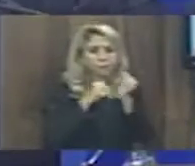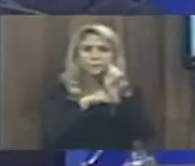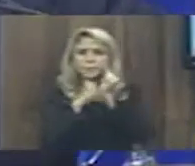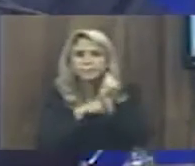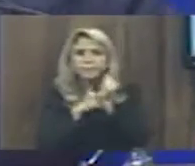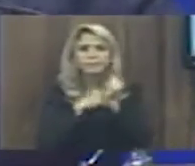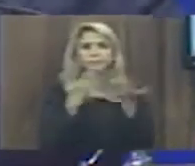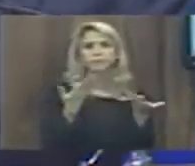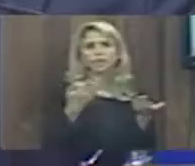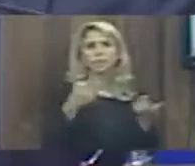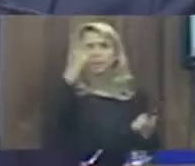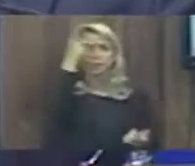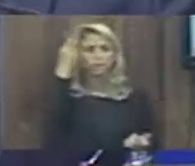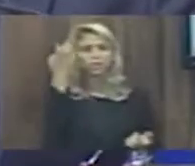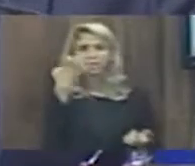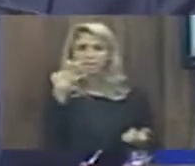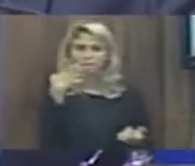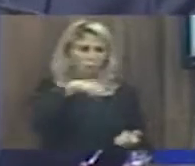propósito.